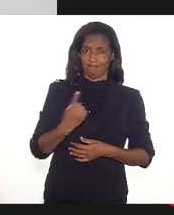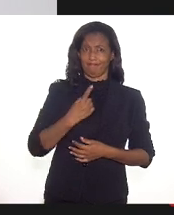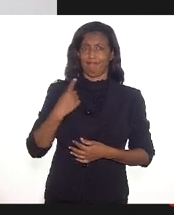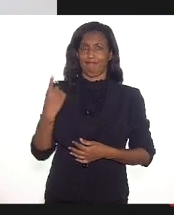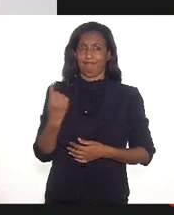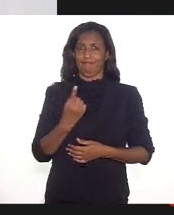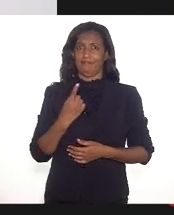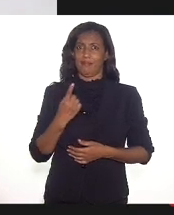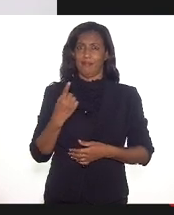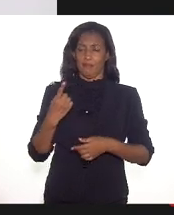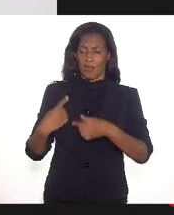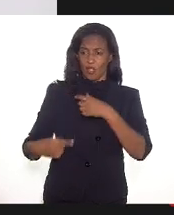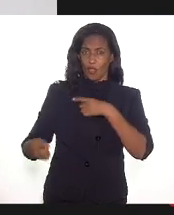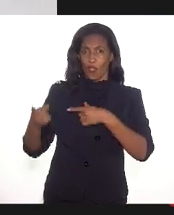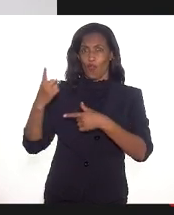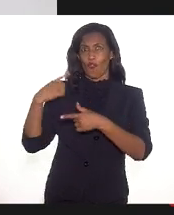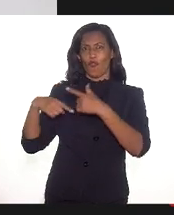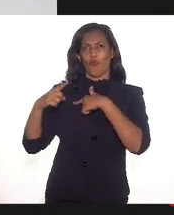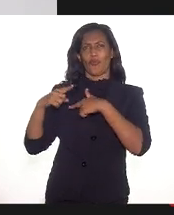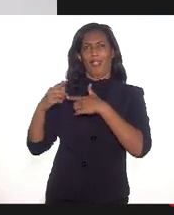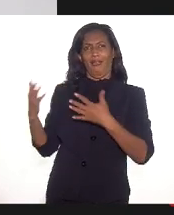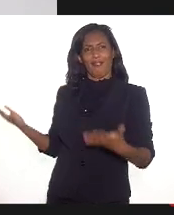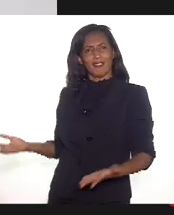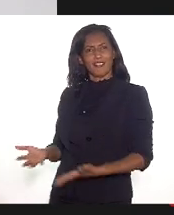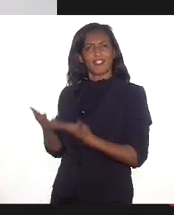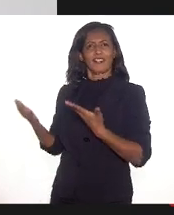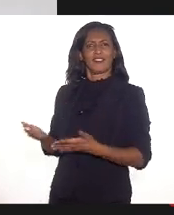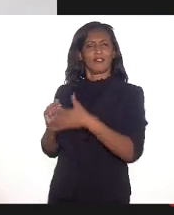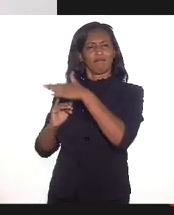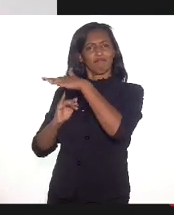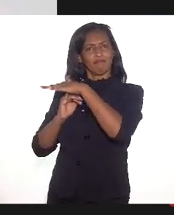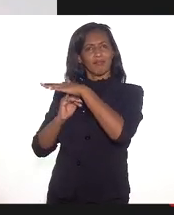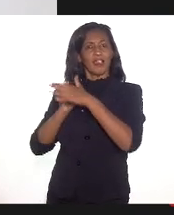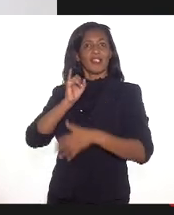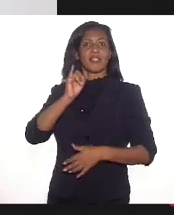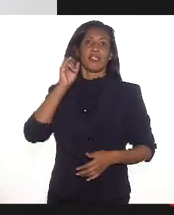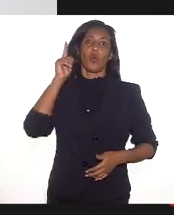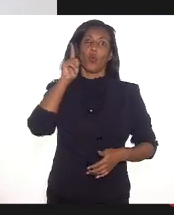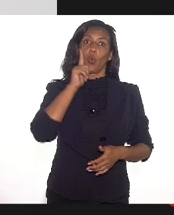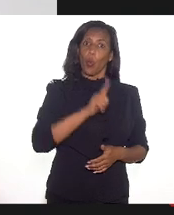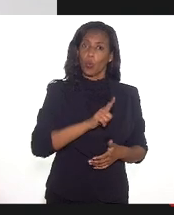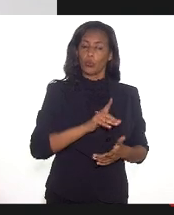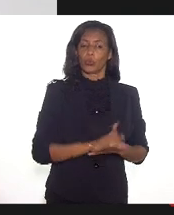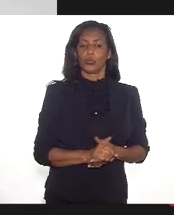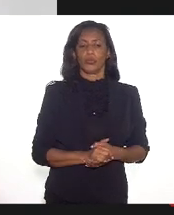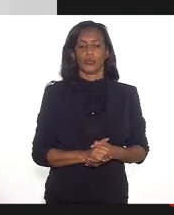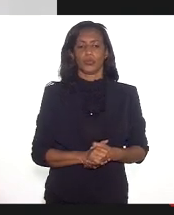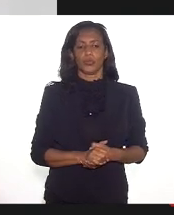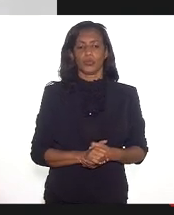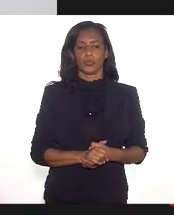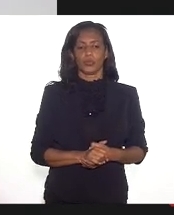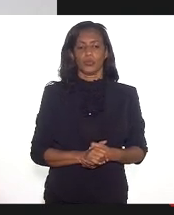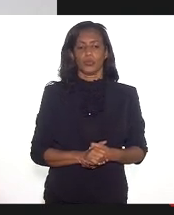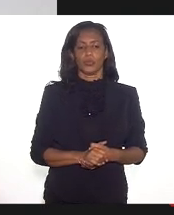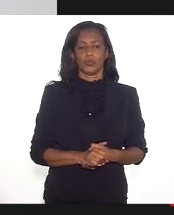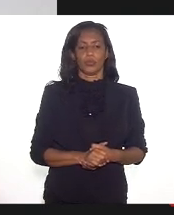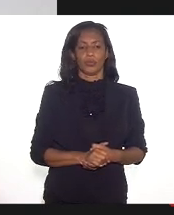voltar a ativar essas instituições é, de fato, se a gente conseguir mobilizar os nossos